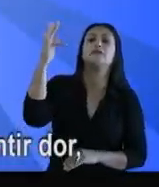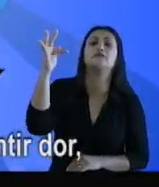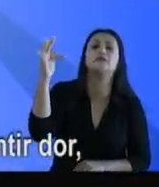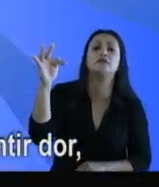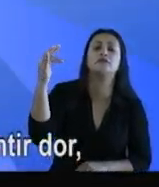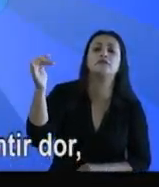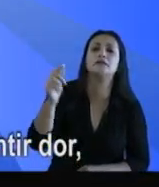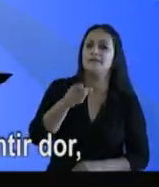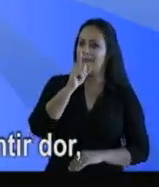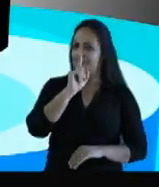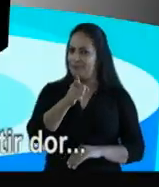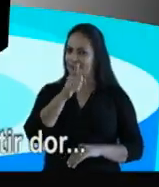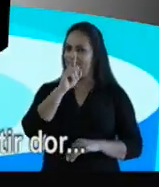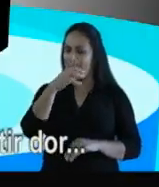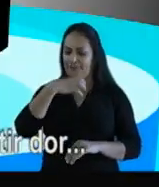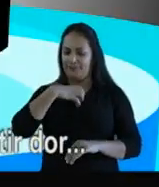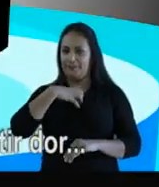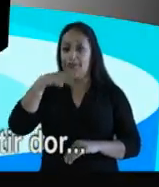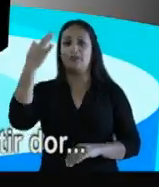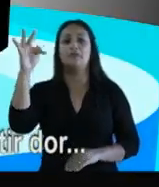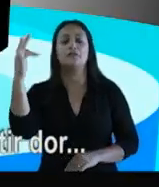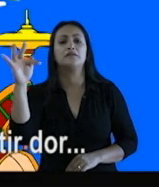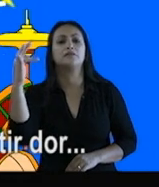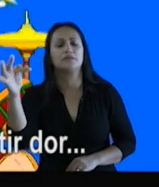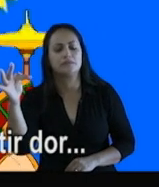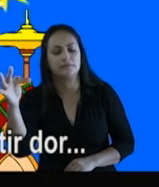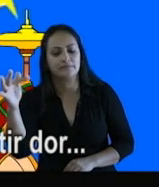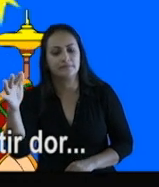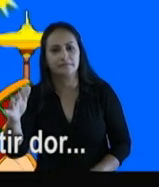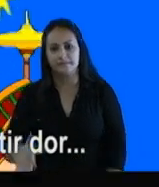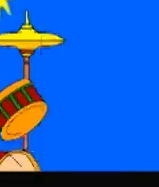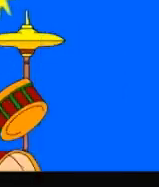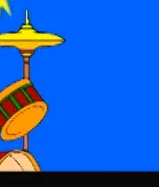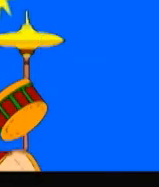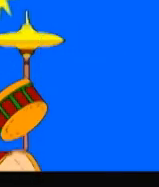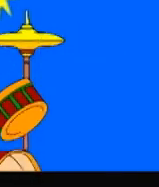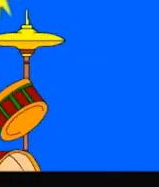EGIPTE e você vai sentir dor. Vai bem a EGIPTE e você vai sentir dor.